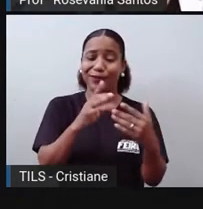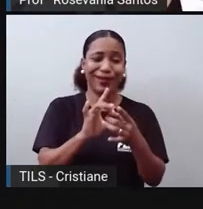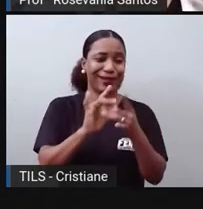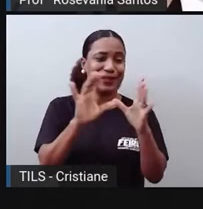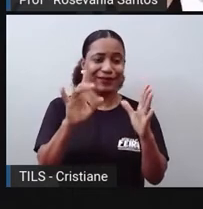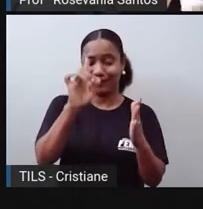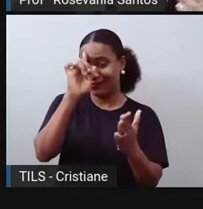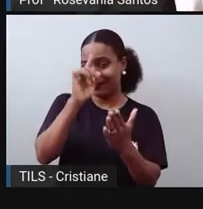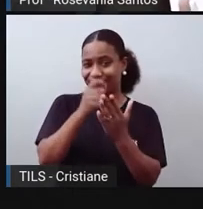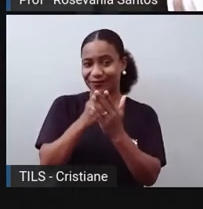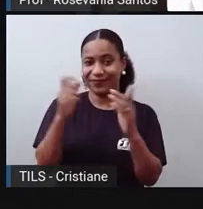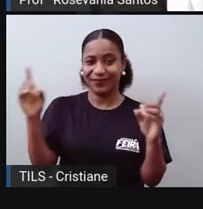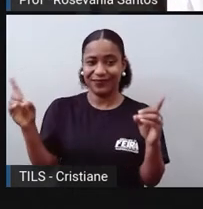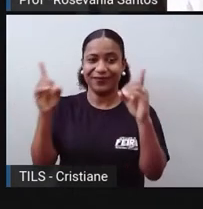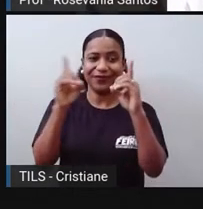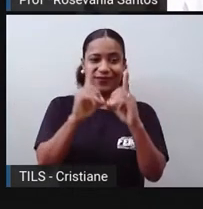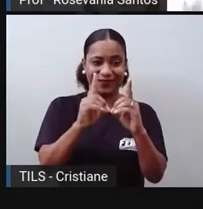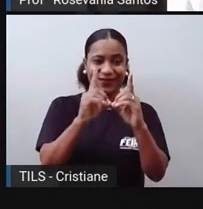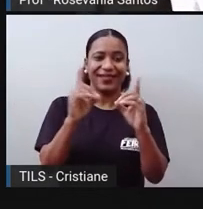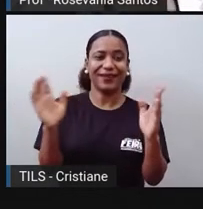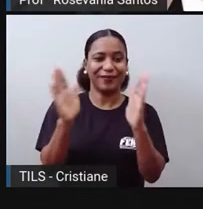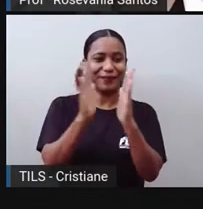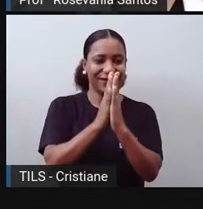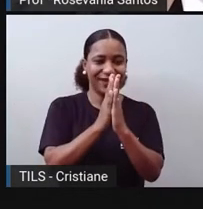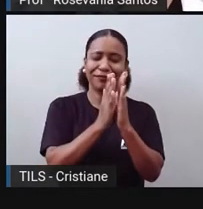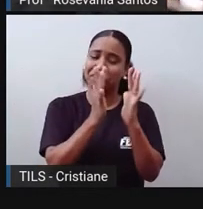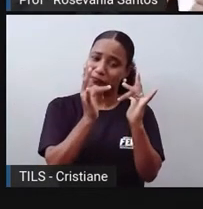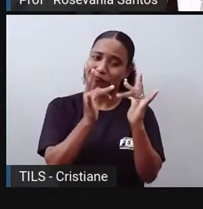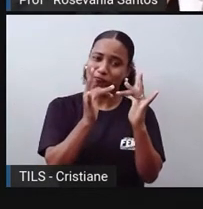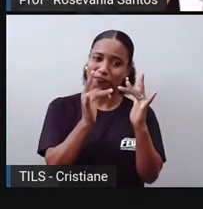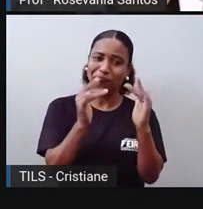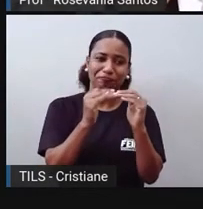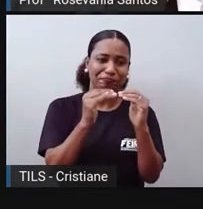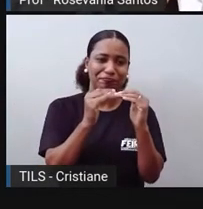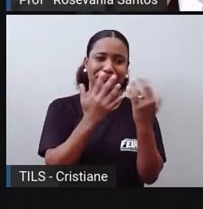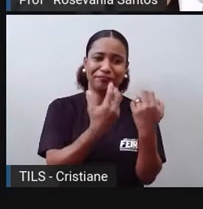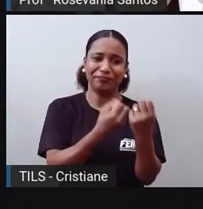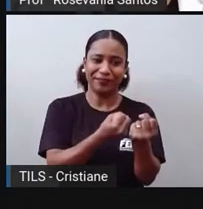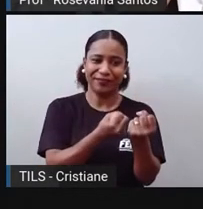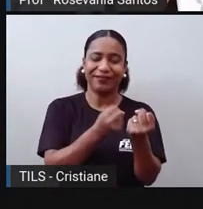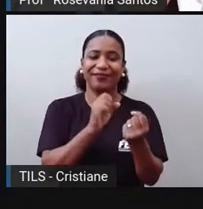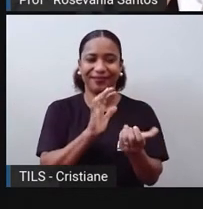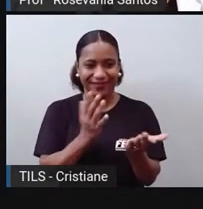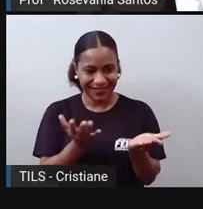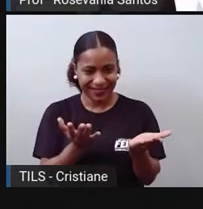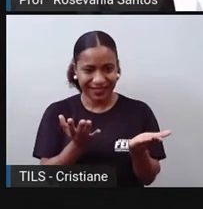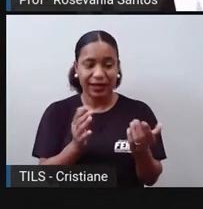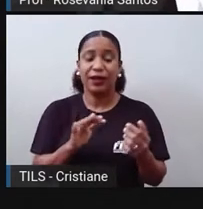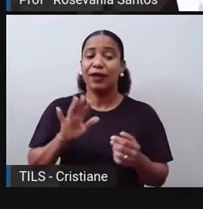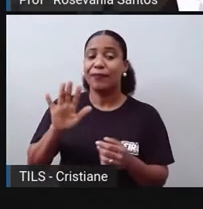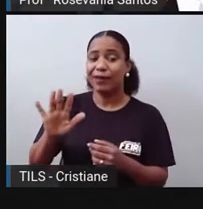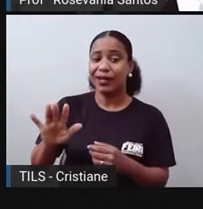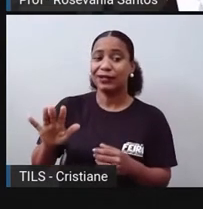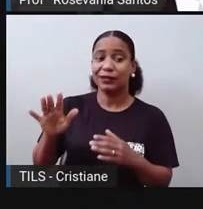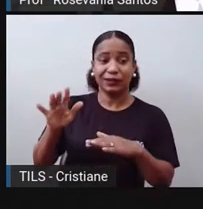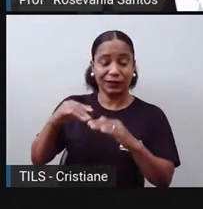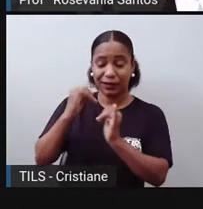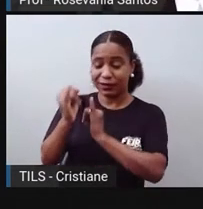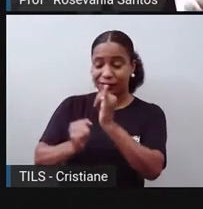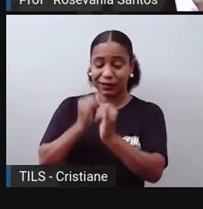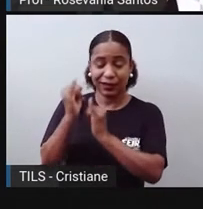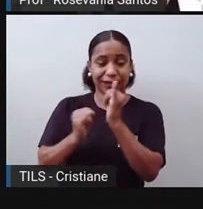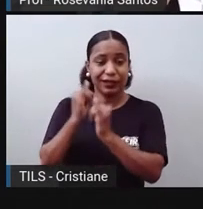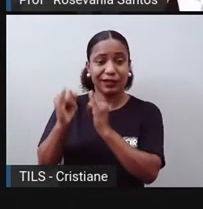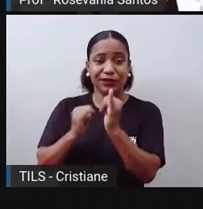relacionamentos. Agora, ainda é a pessoa que escolhe, mas ela não tem esse contato, quer dizer, em alguns casos, né, não tem esse contato